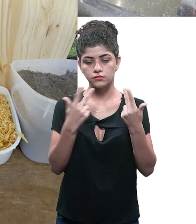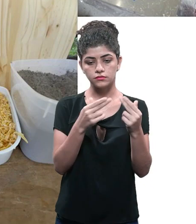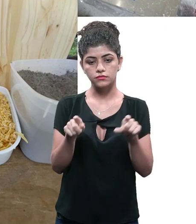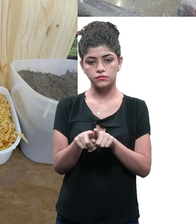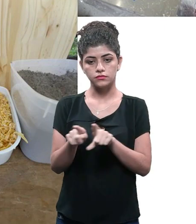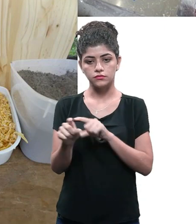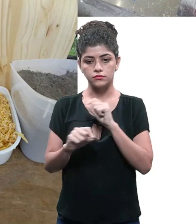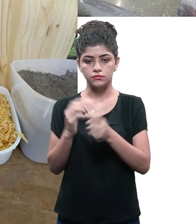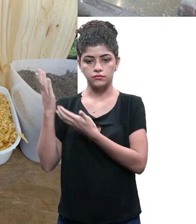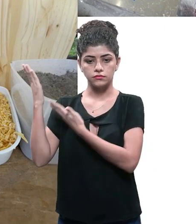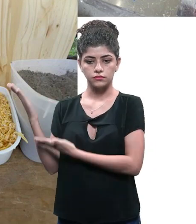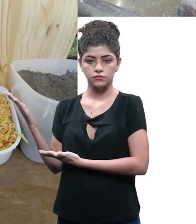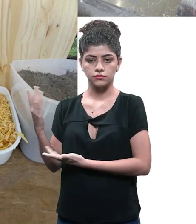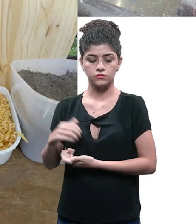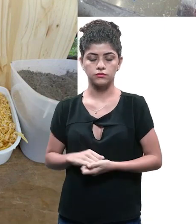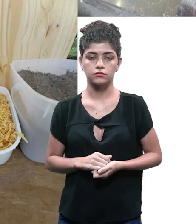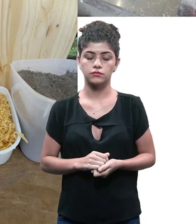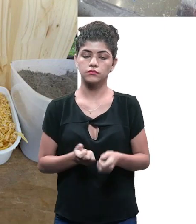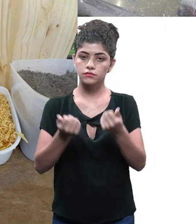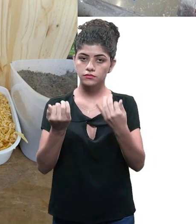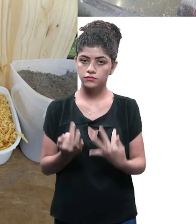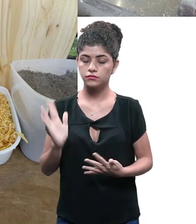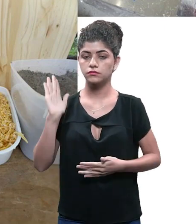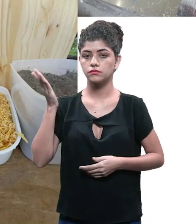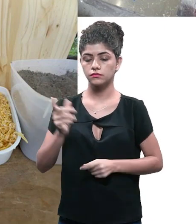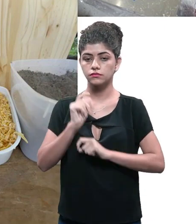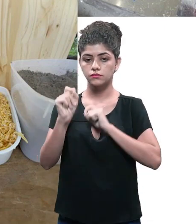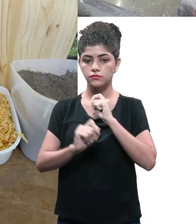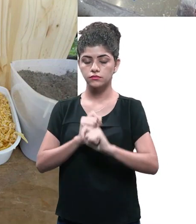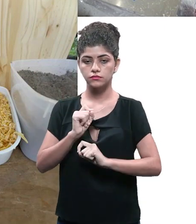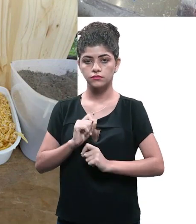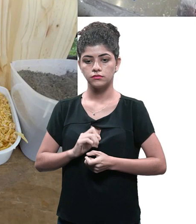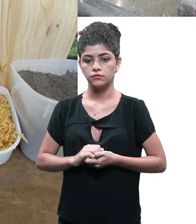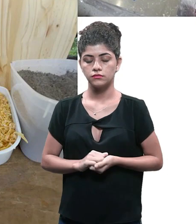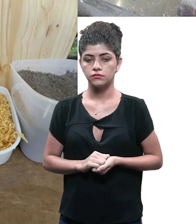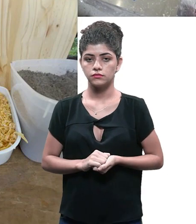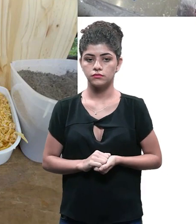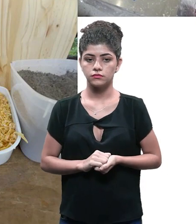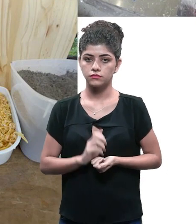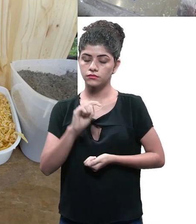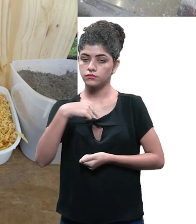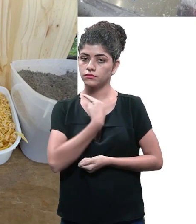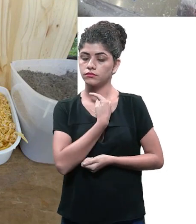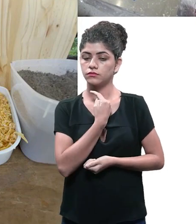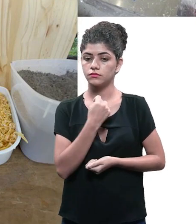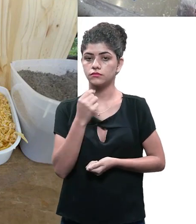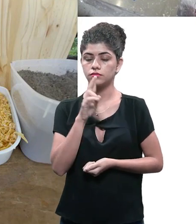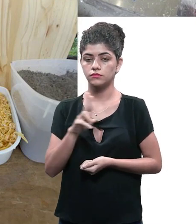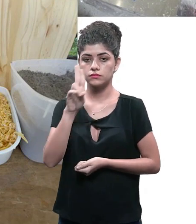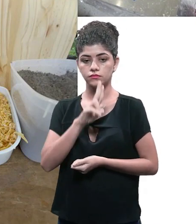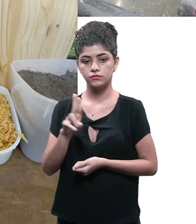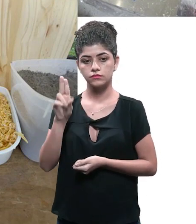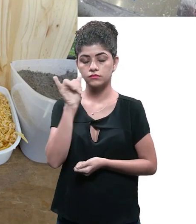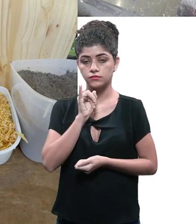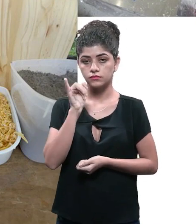dimensionar é a mesma questão do traço certo então eu já falei para vocês qual é o dimensionamento deles não foi isso a gente